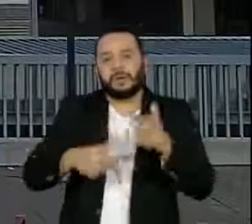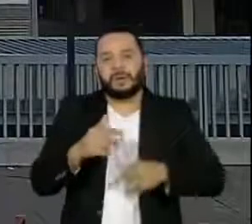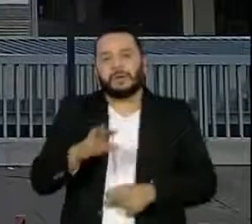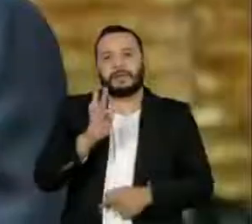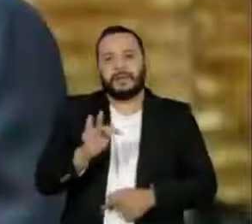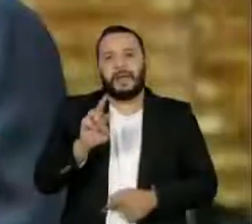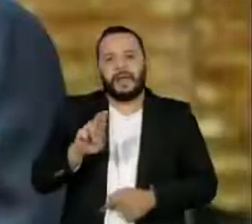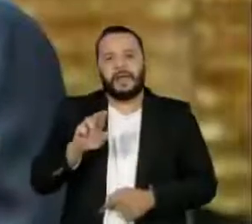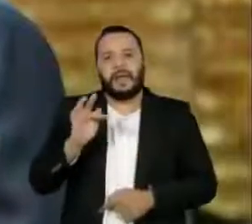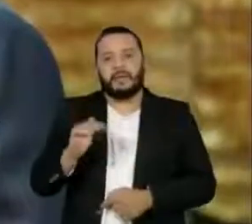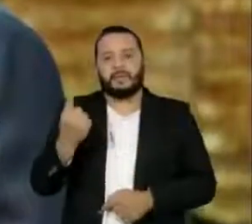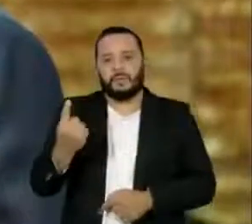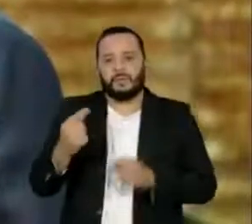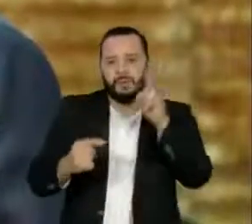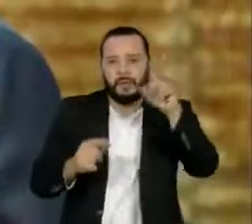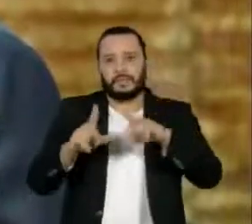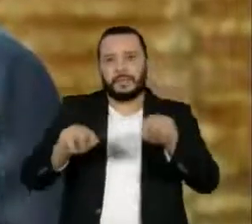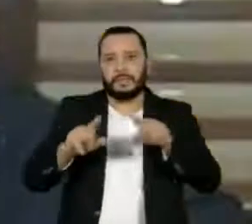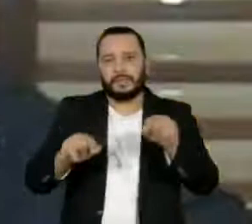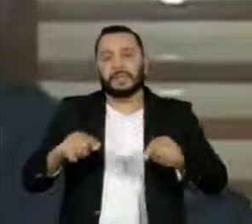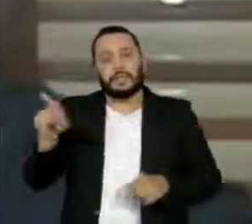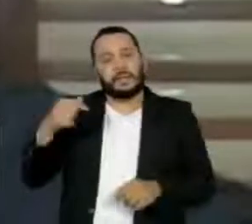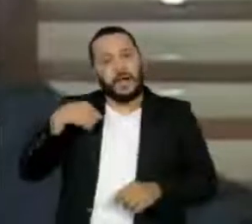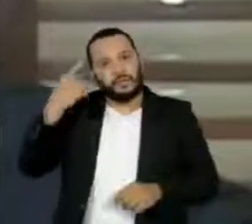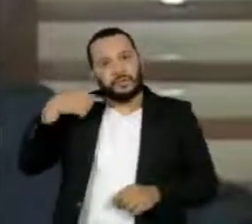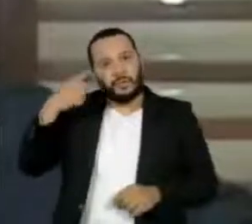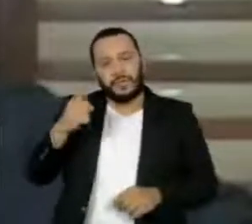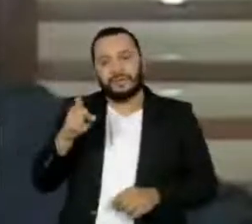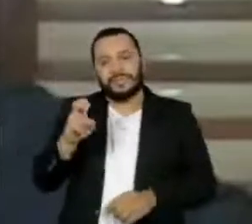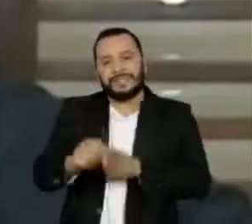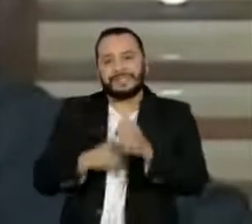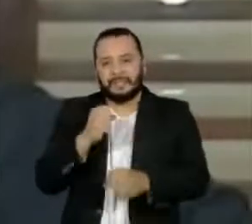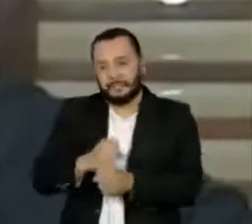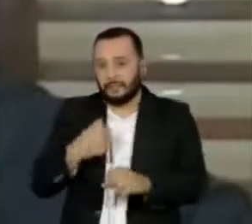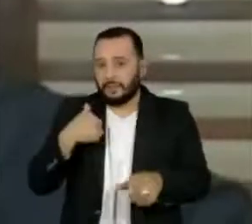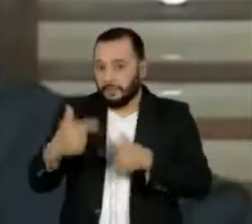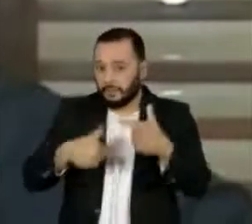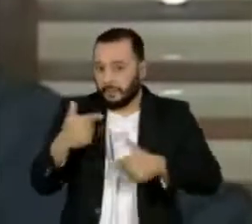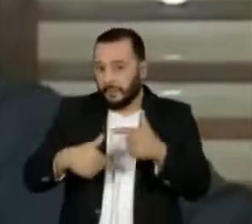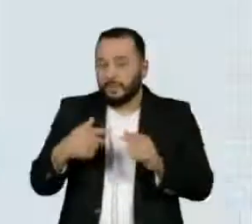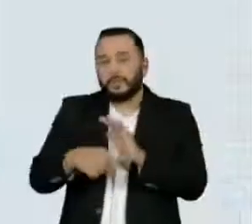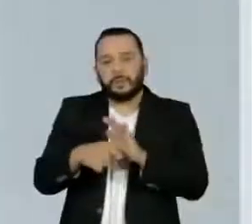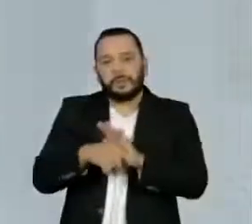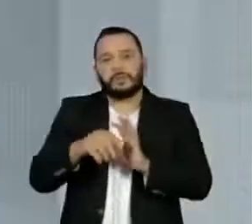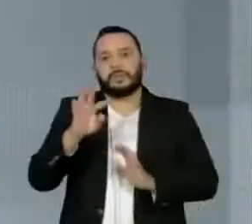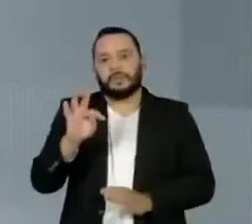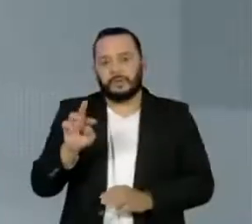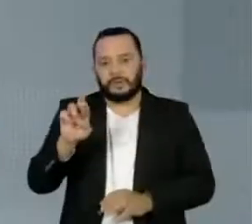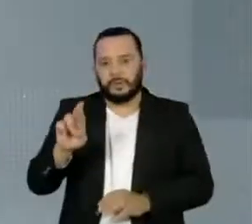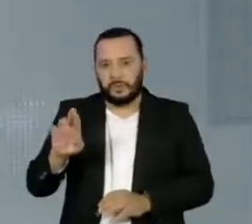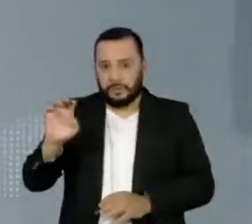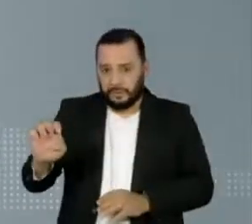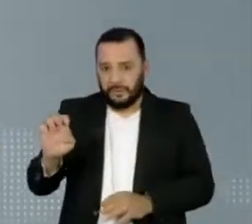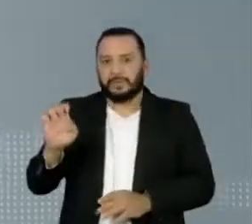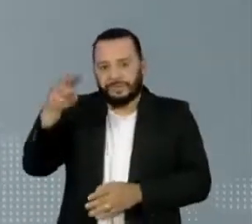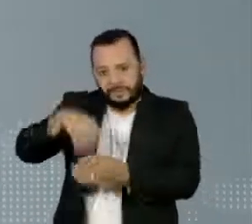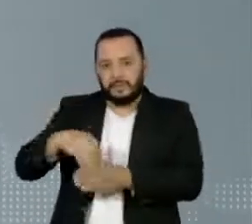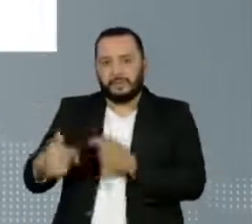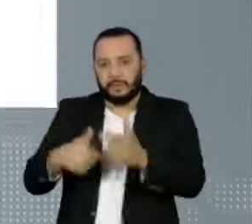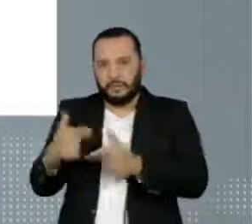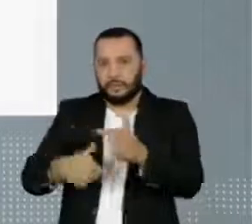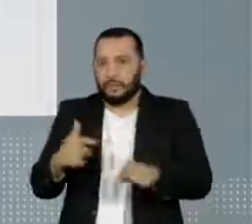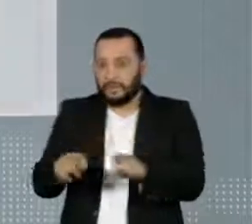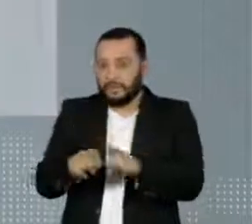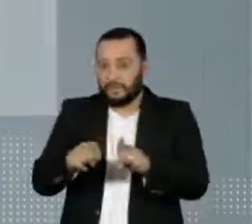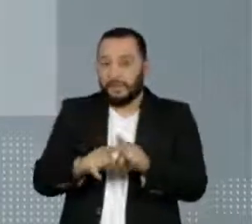Brasília. Ele foi advogado por 15 anos e integrou o Tribunal Regional Eleitoral. No currículo divulgado pelo